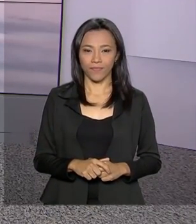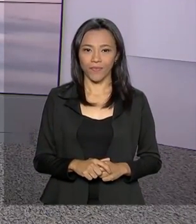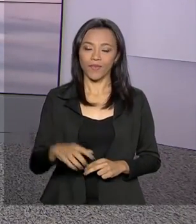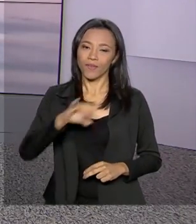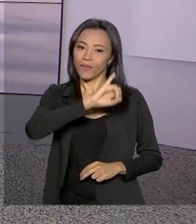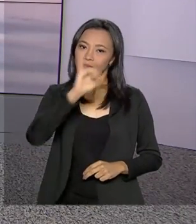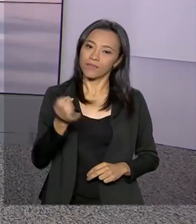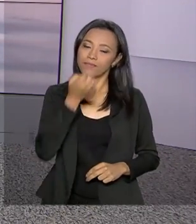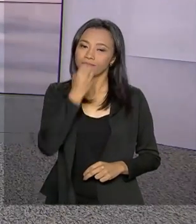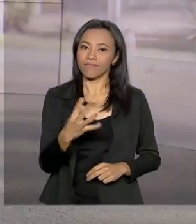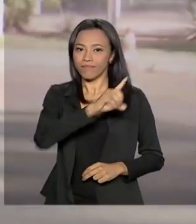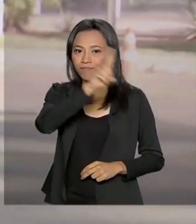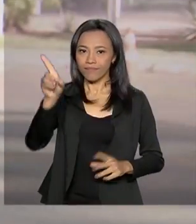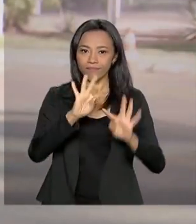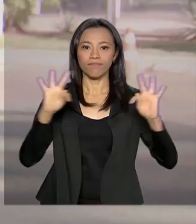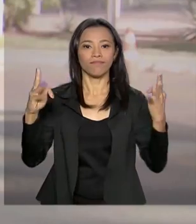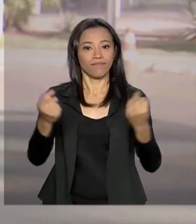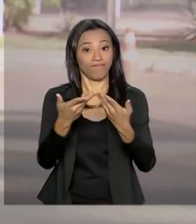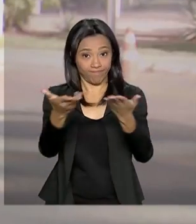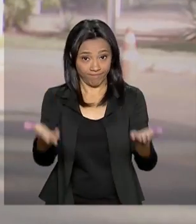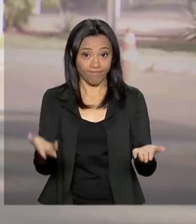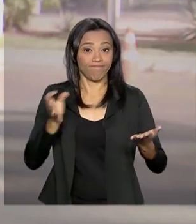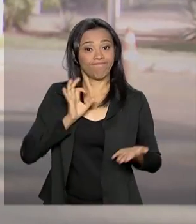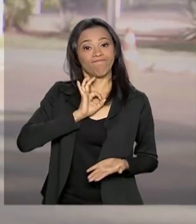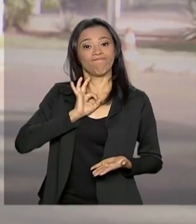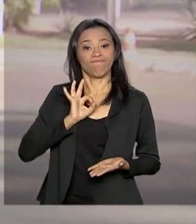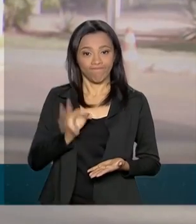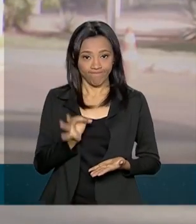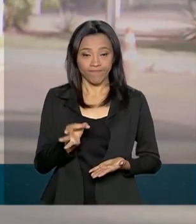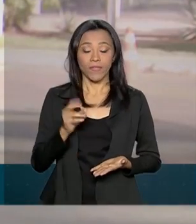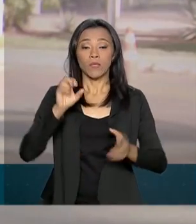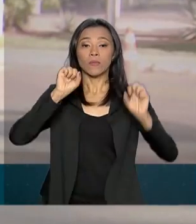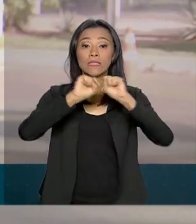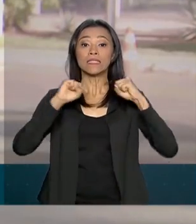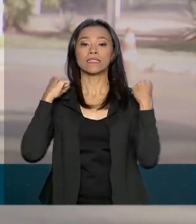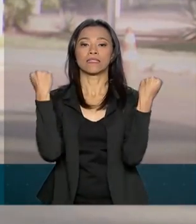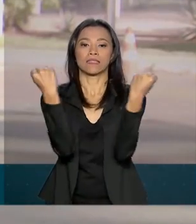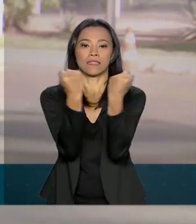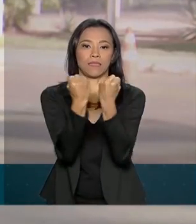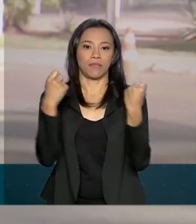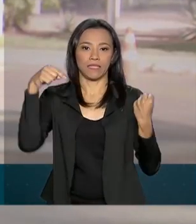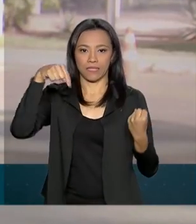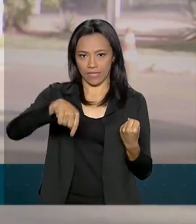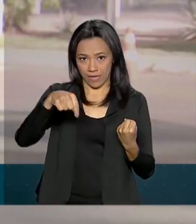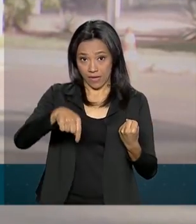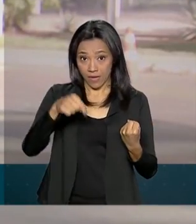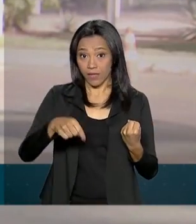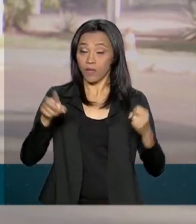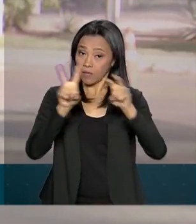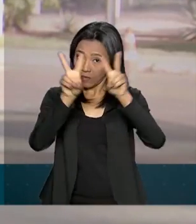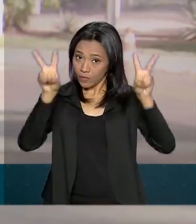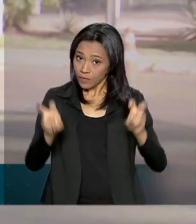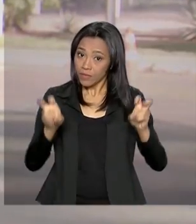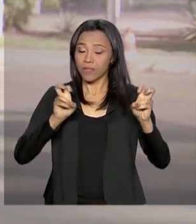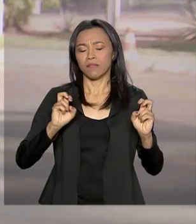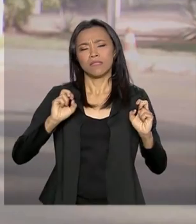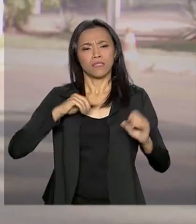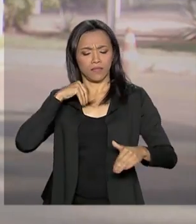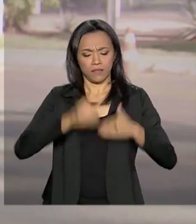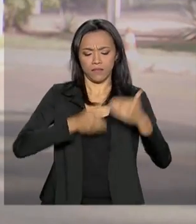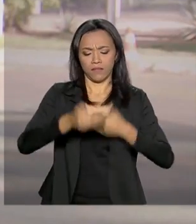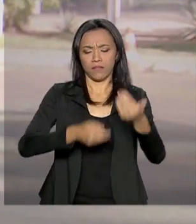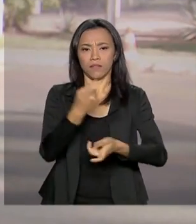Olá, Carla, bom dia, um bom dia a todos. É isso mesmo, o Seminário de Competitividade e Crescimento Econômico no Brasil